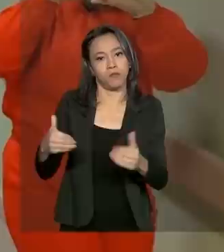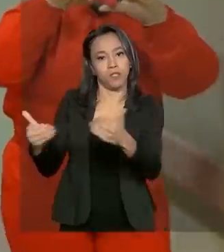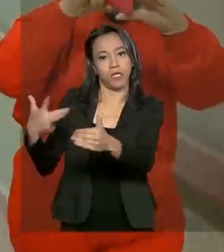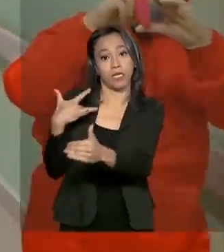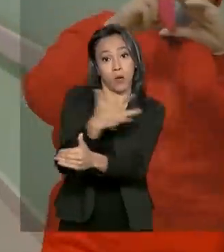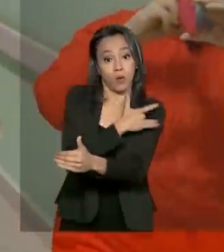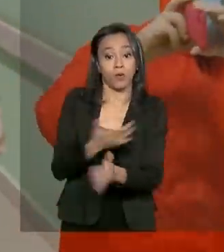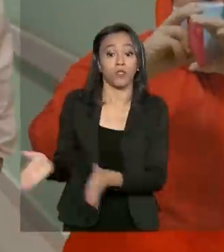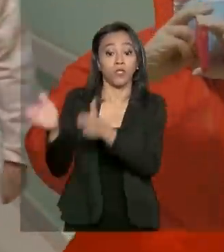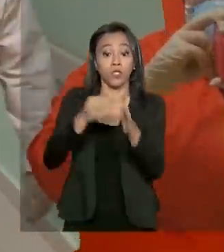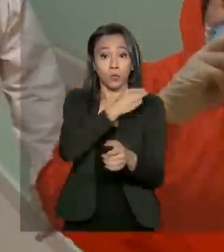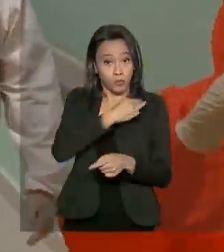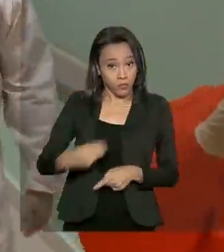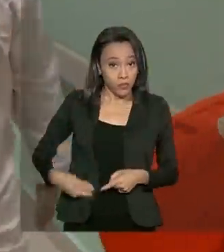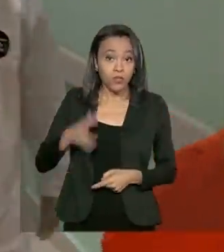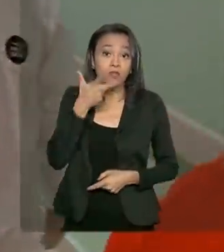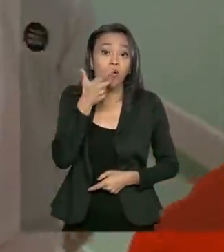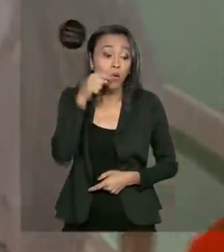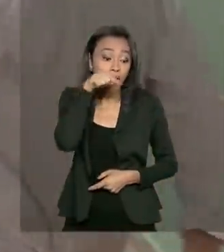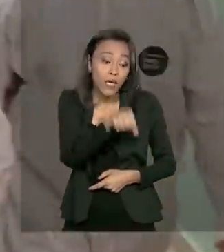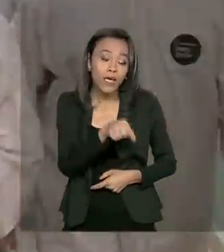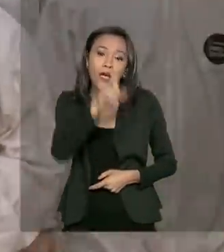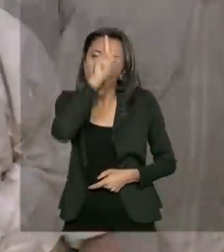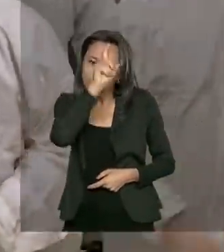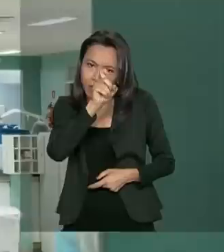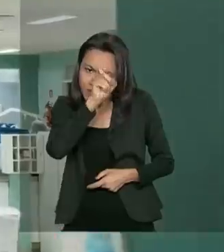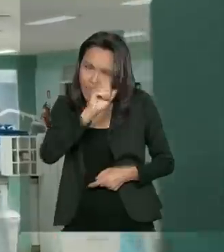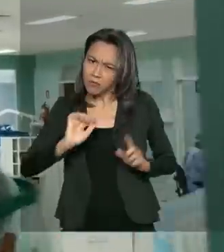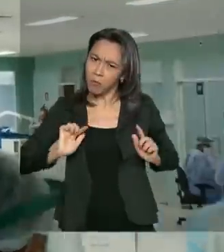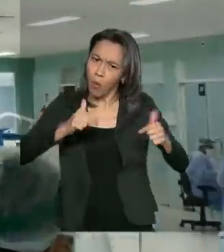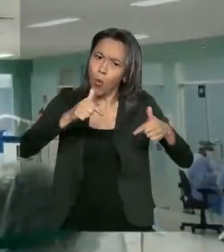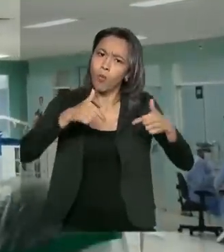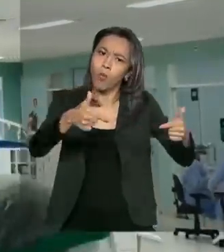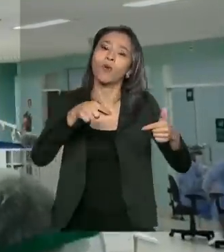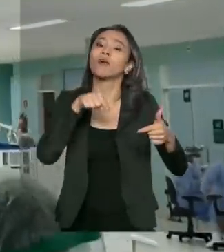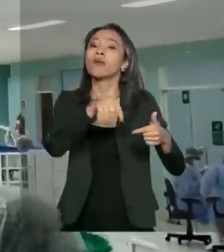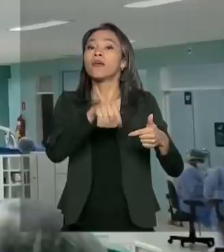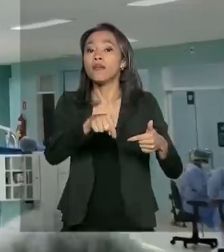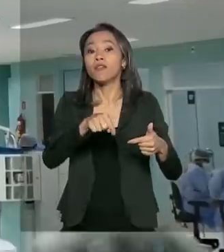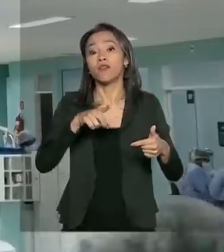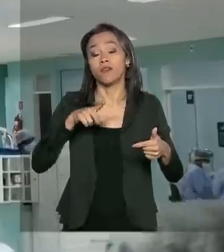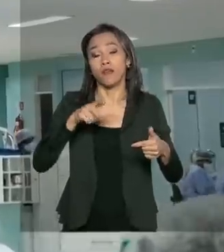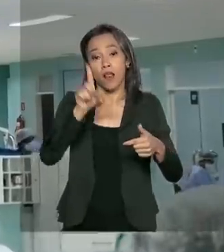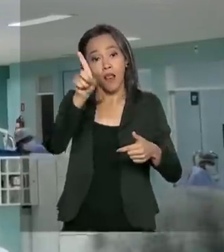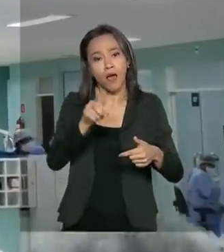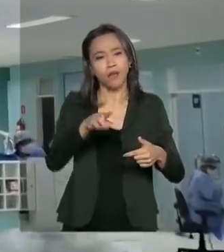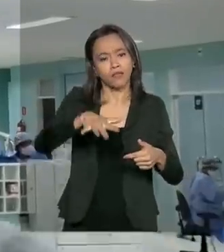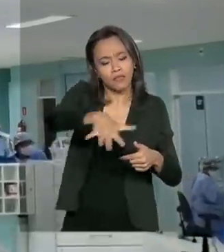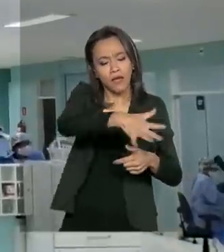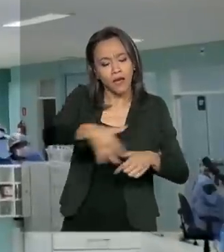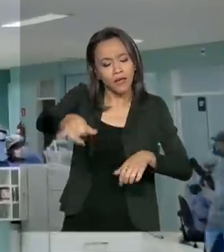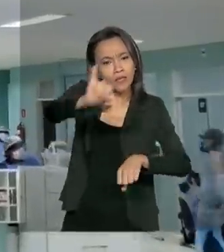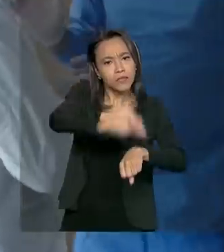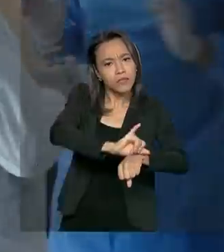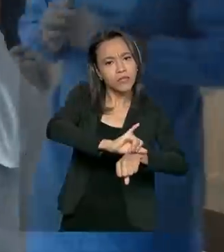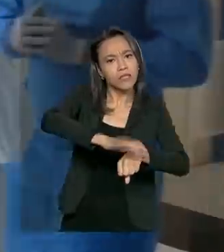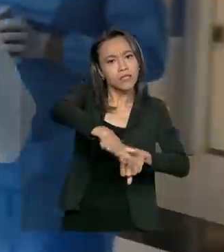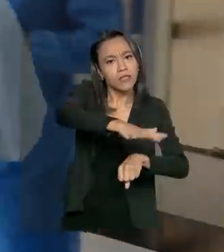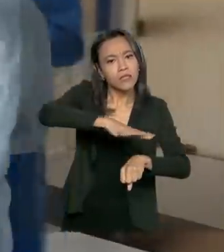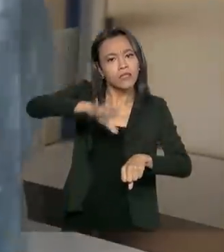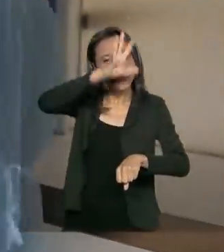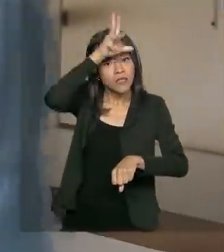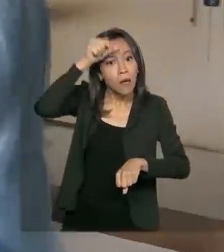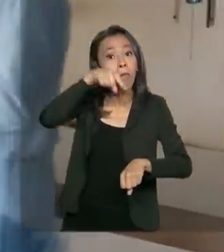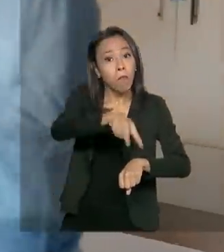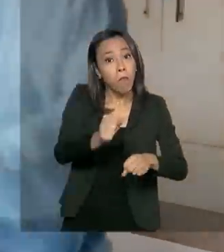Teich afirmou que o hospital de combate à Covid-19, instalado na Newton Lins, zona centro-sul de Manaus, poderá